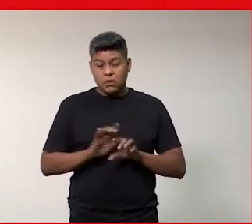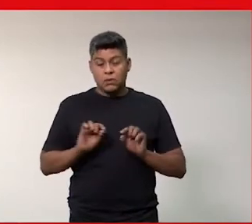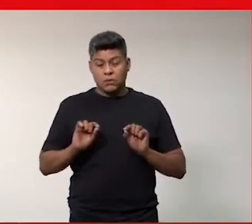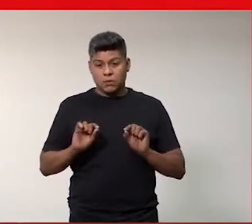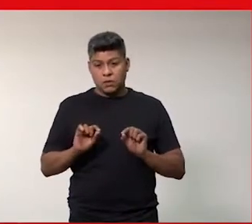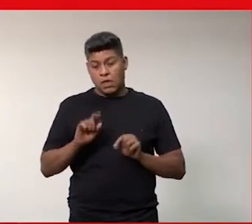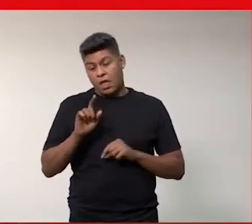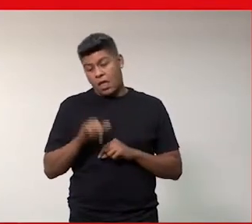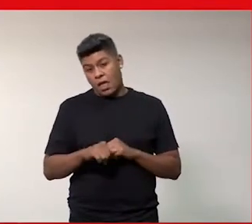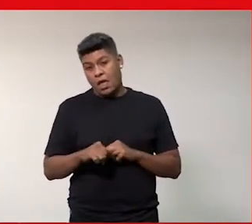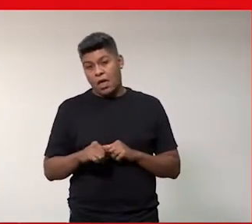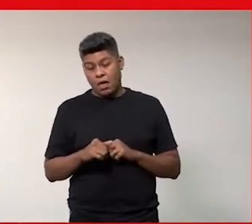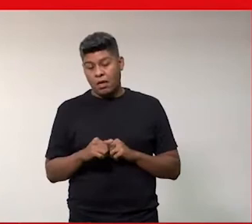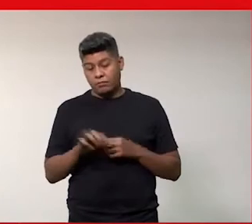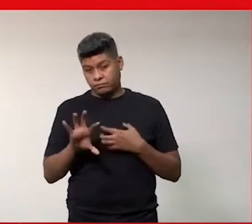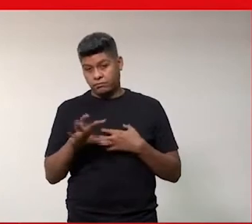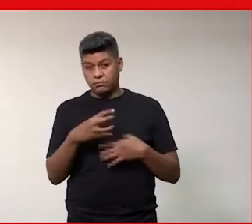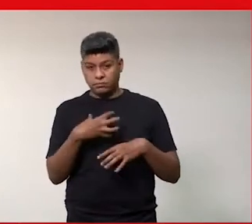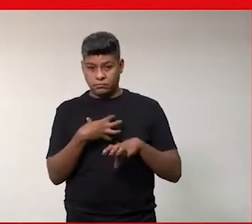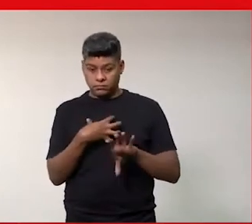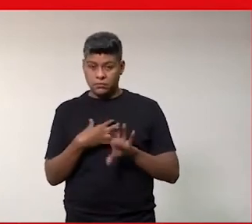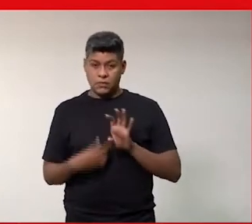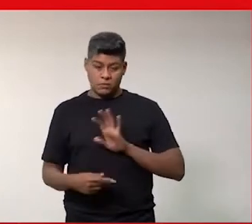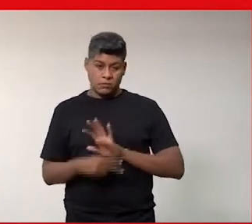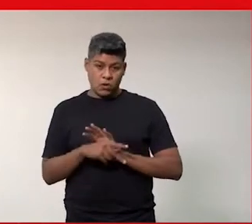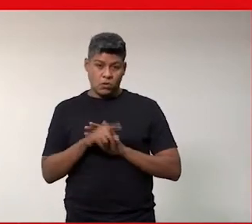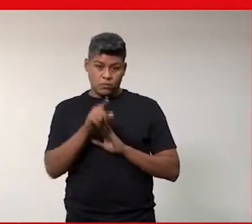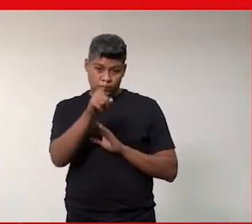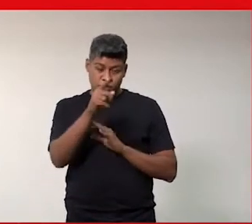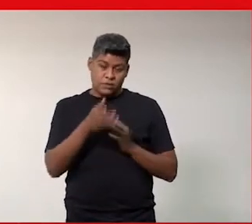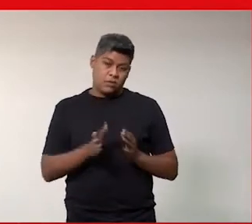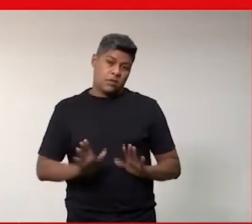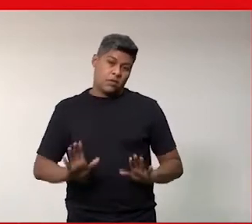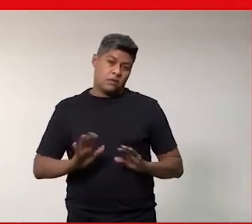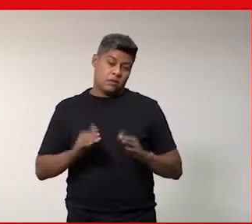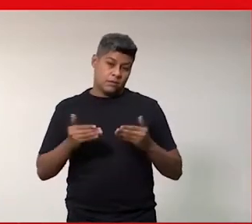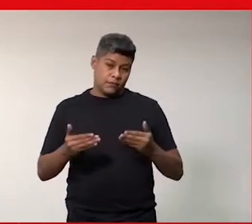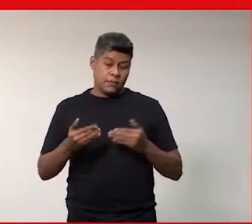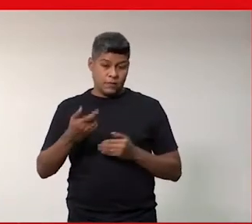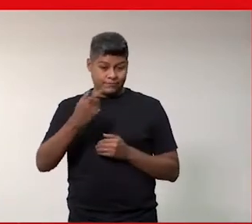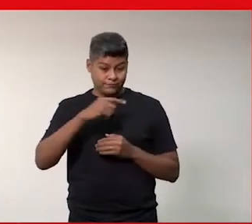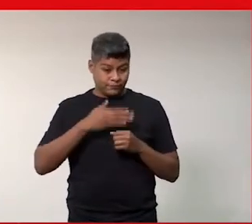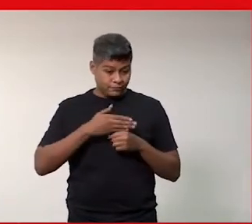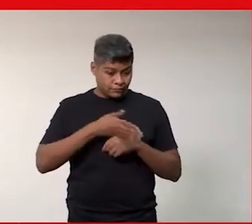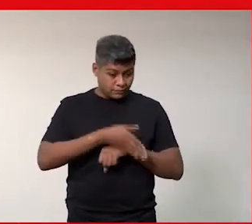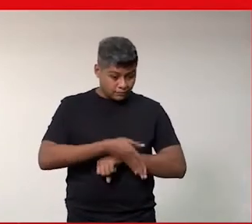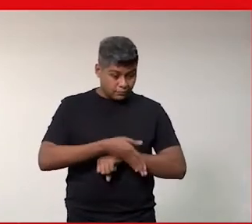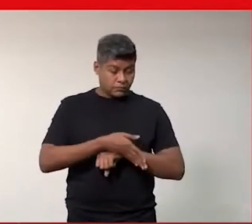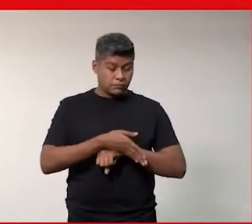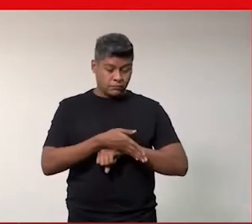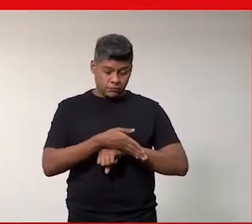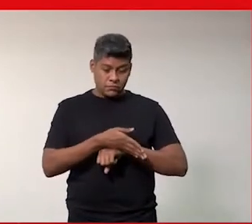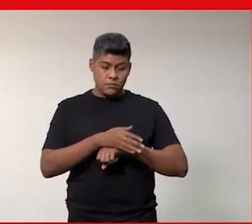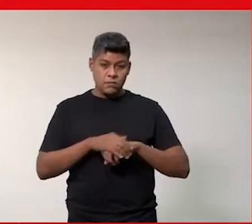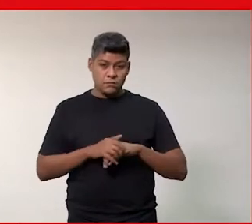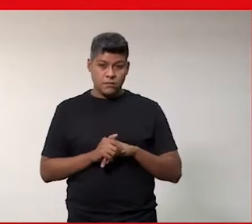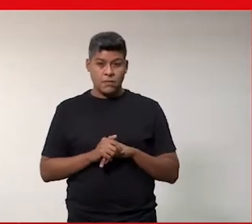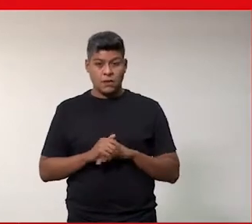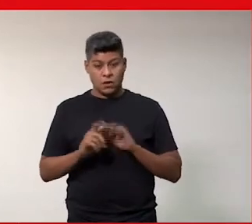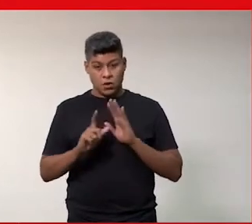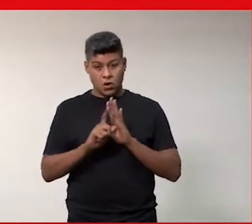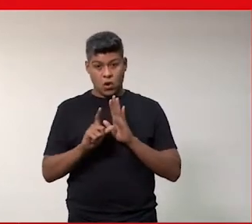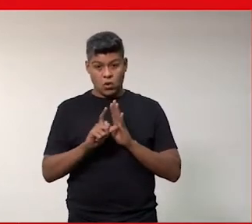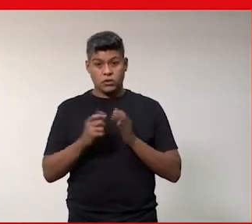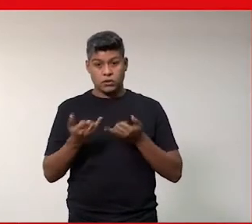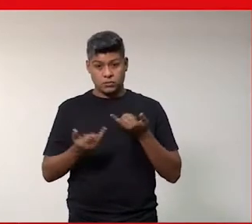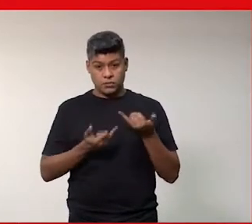tendo, isso impacta desde que você nasce. Então, quando eu entro numa loja de